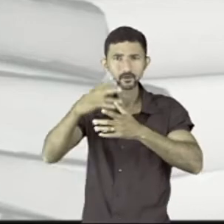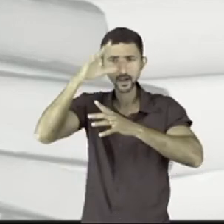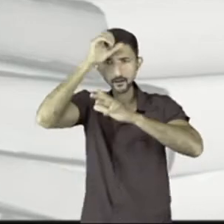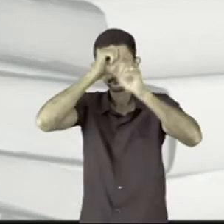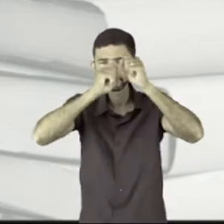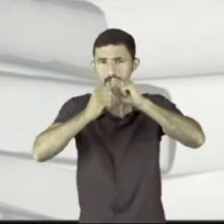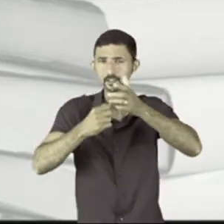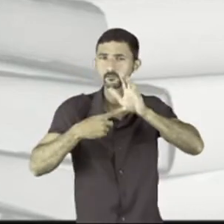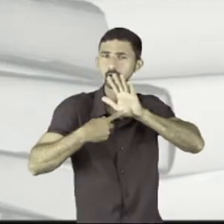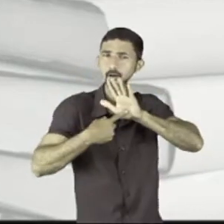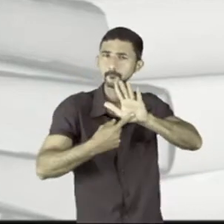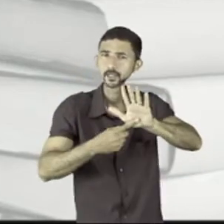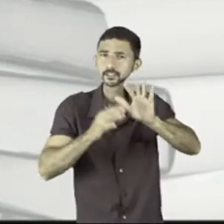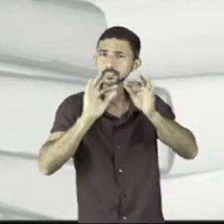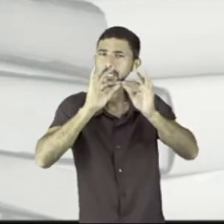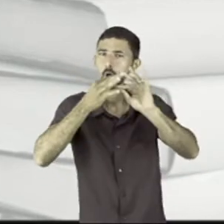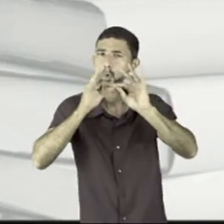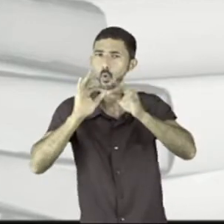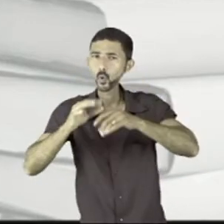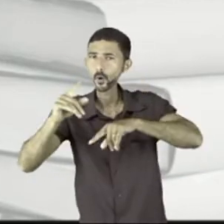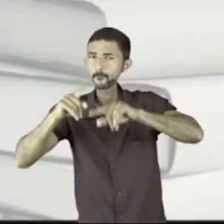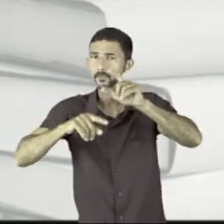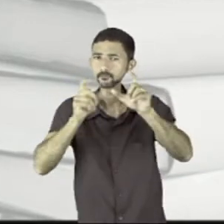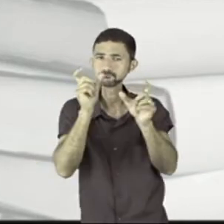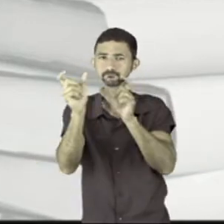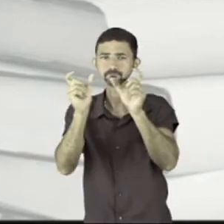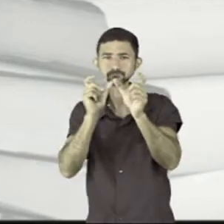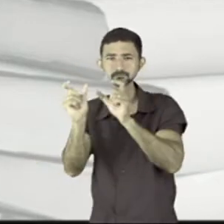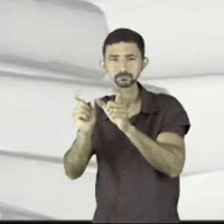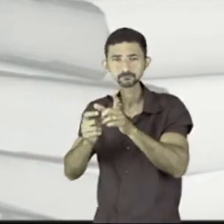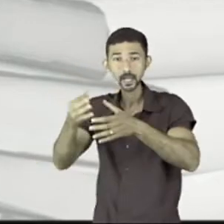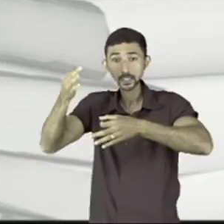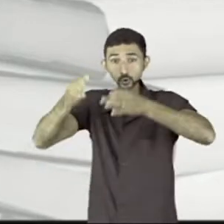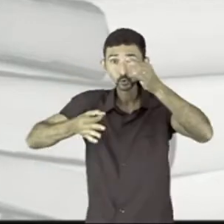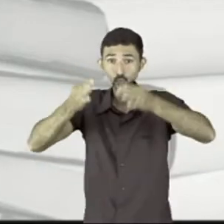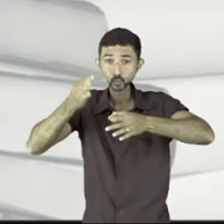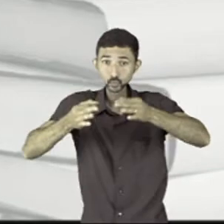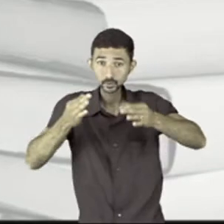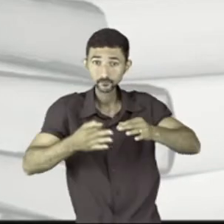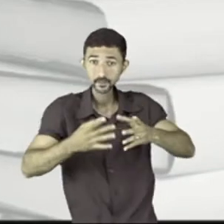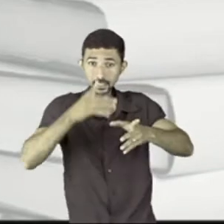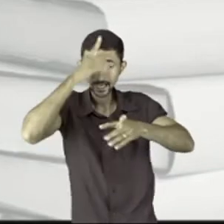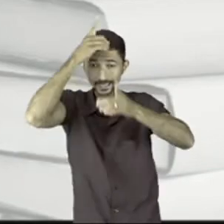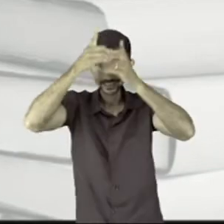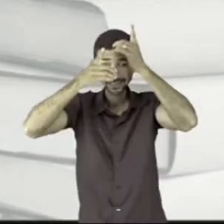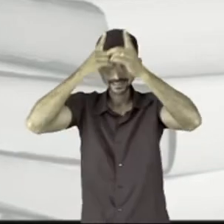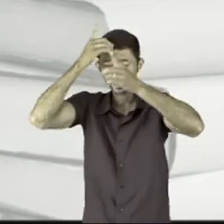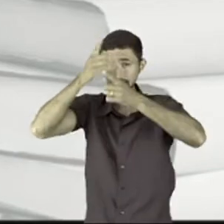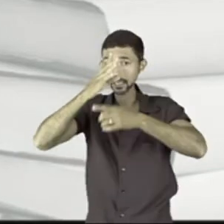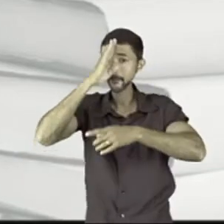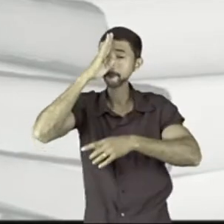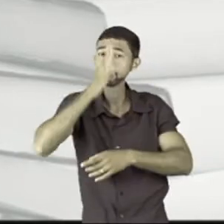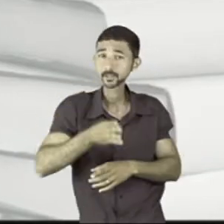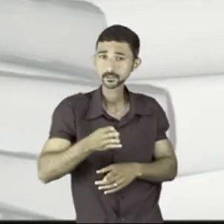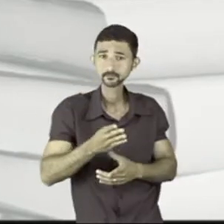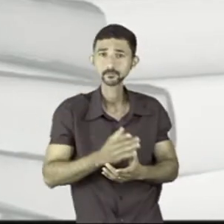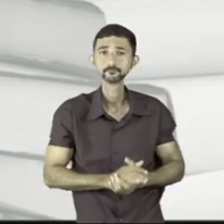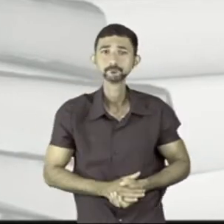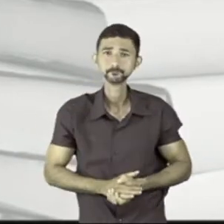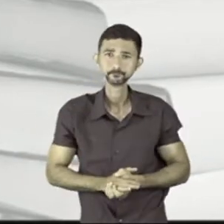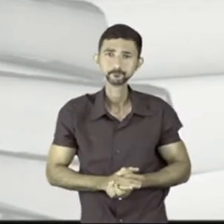apresentando elementos que justificam essa ideia principal